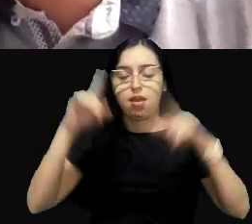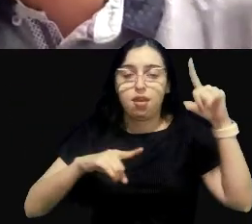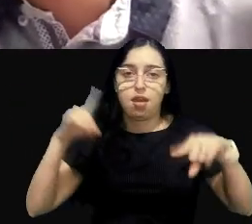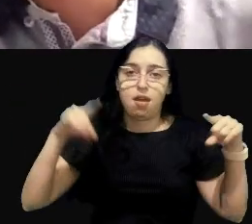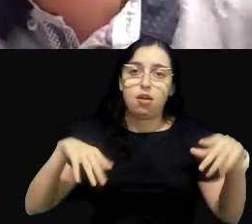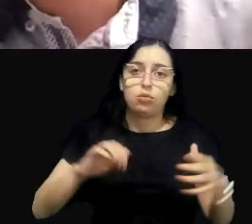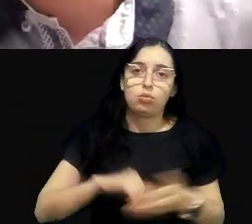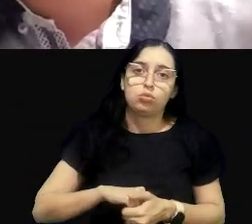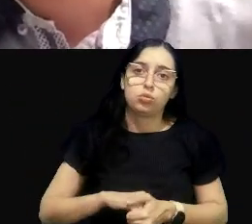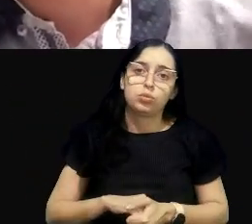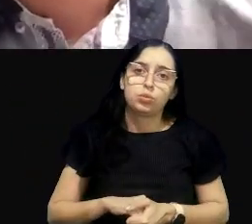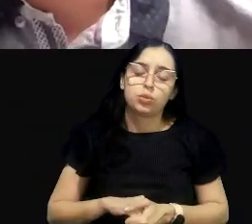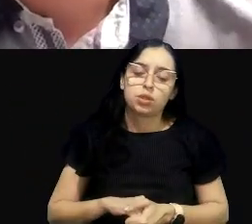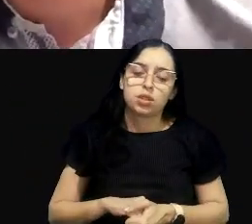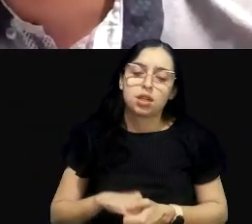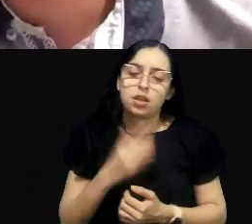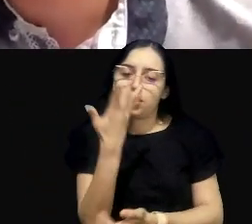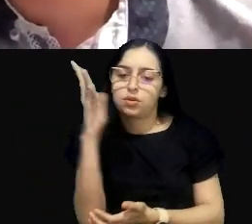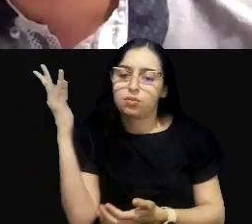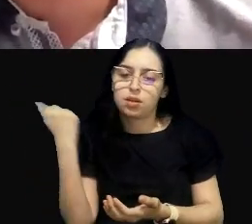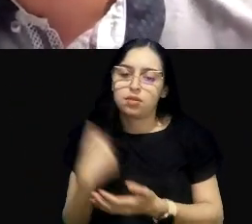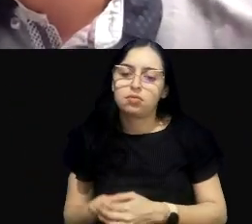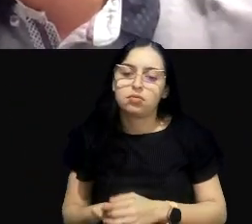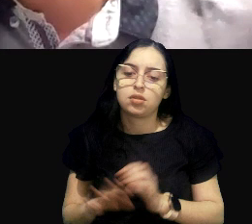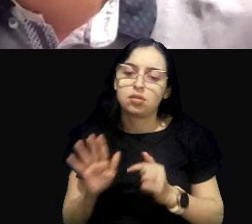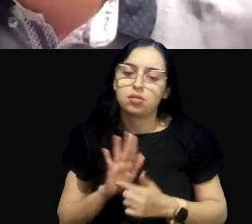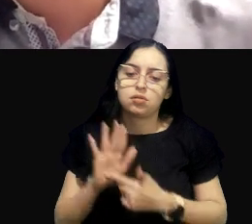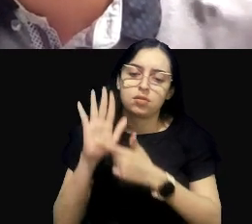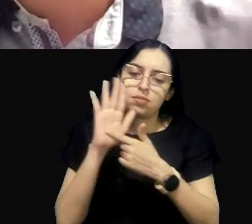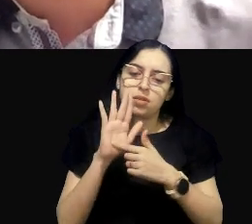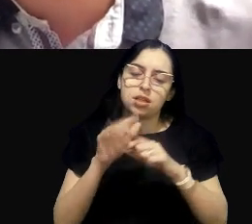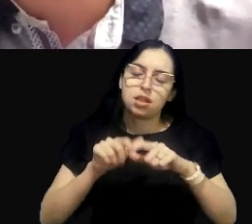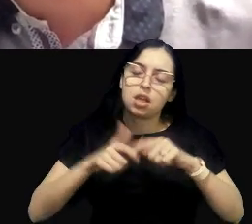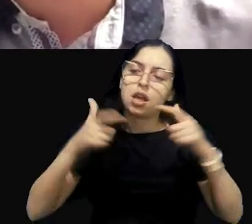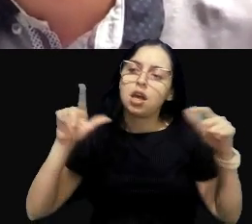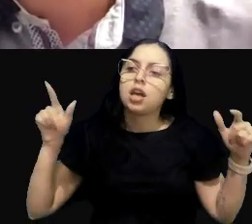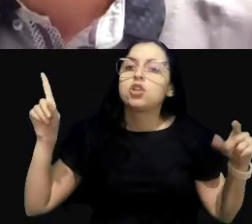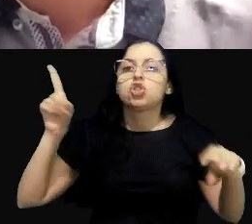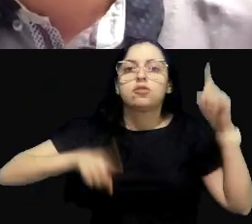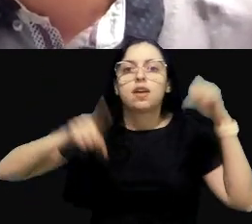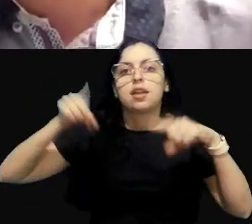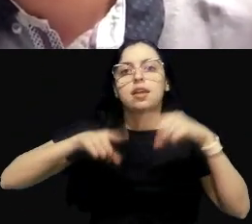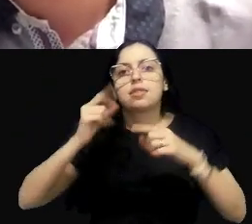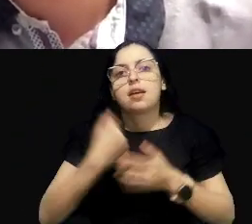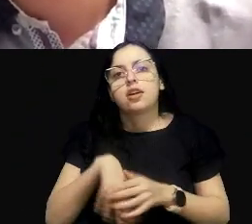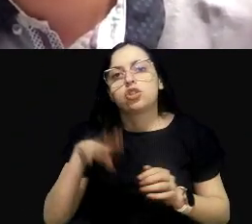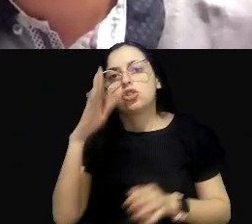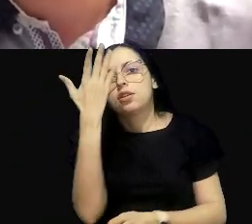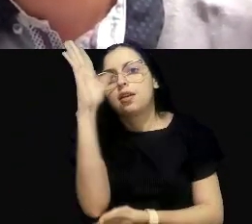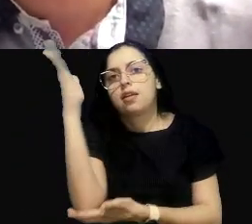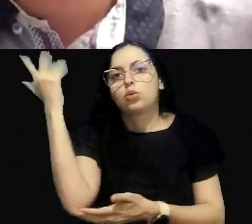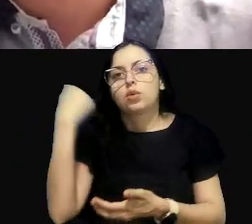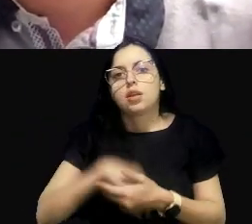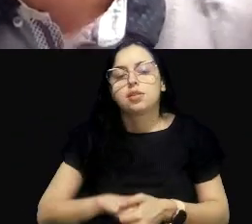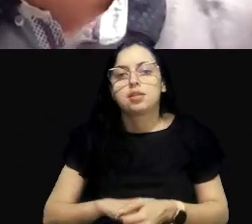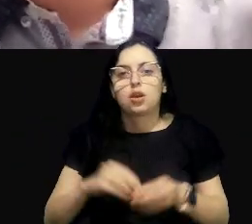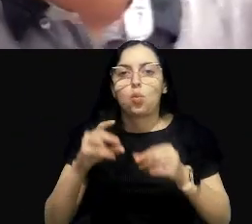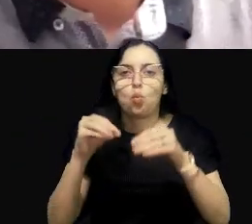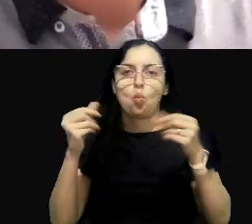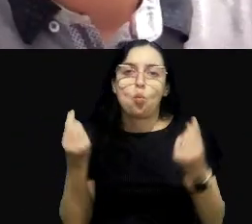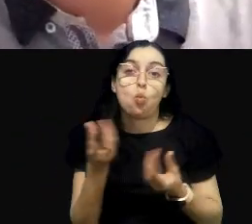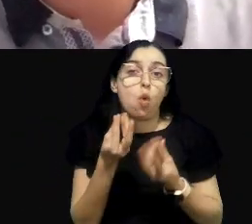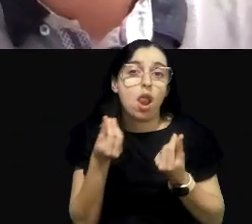e essas condições ambientais variáveis levam a uma ampla variabilidade natural da característica da qualidade da água.